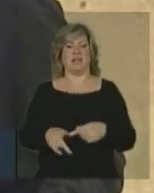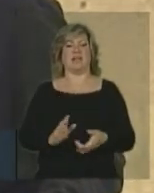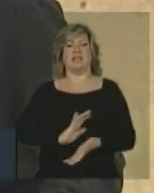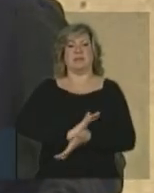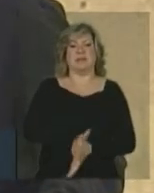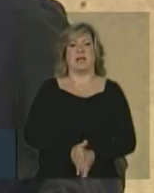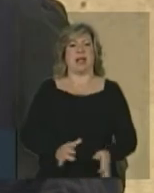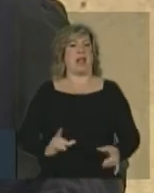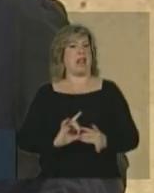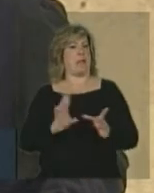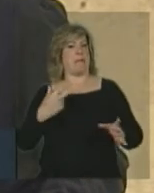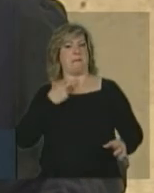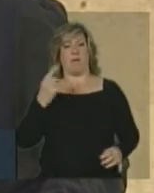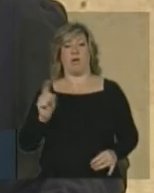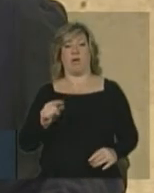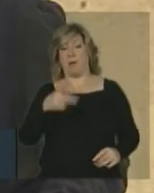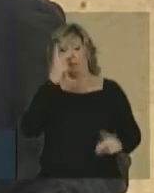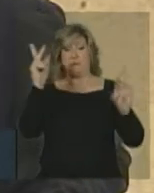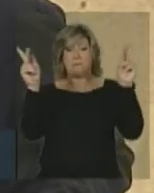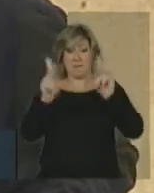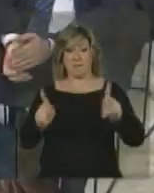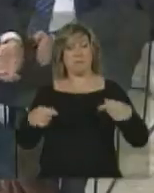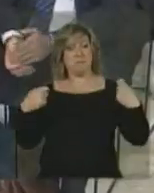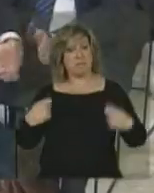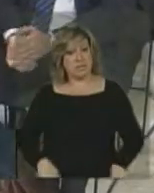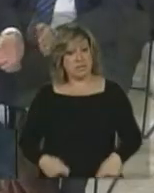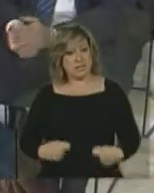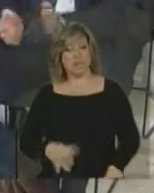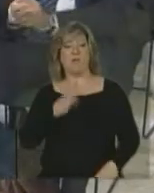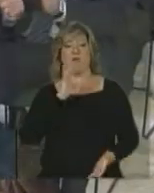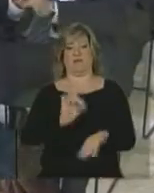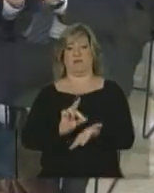a paz de um povo e o seu desenvolvimento.